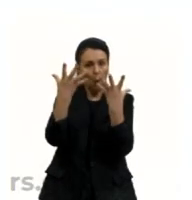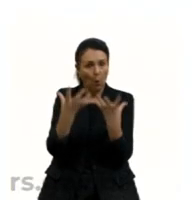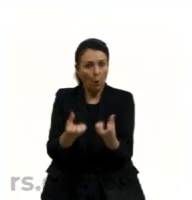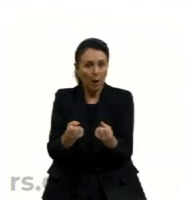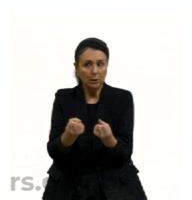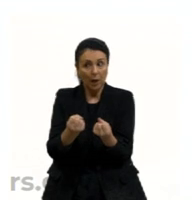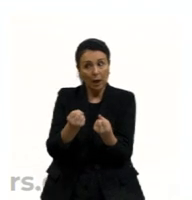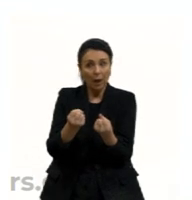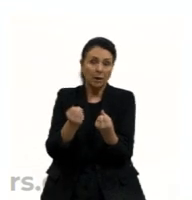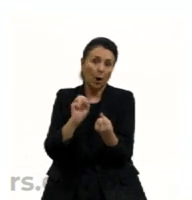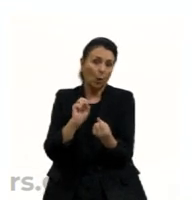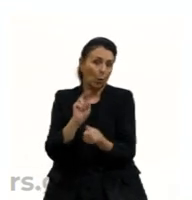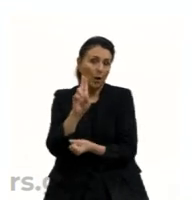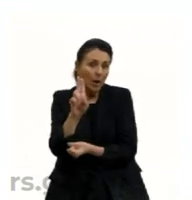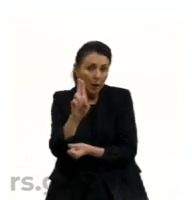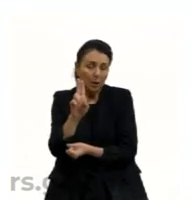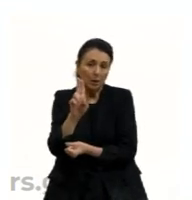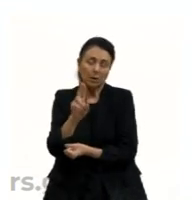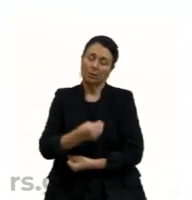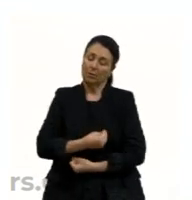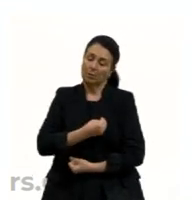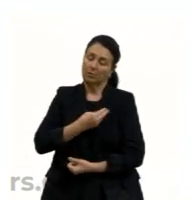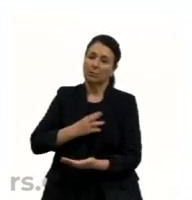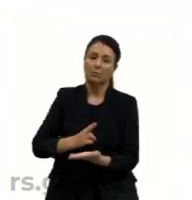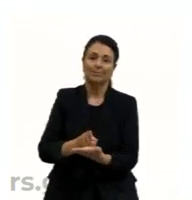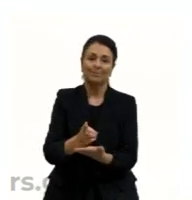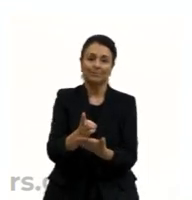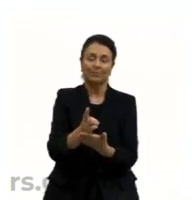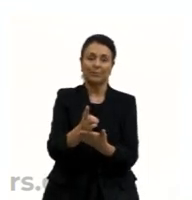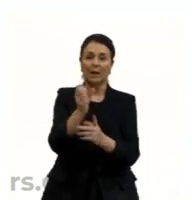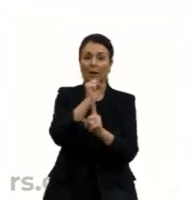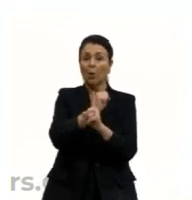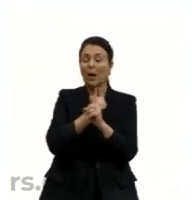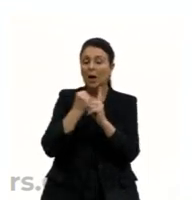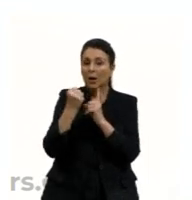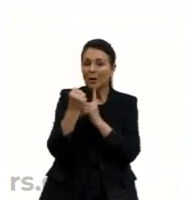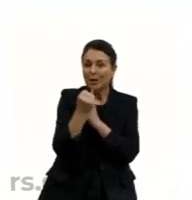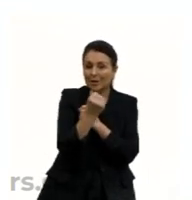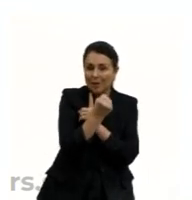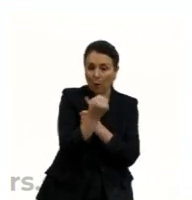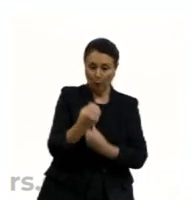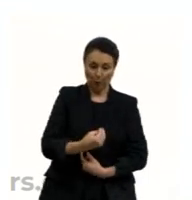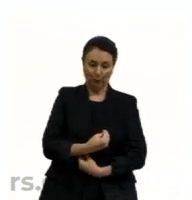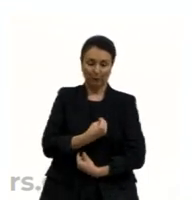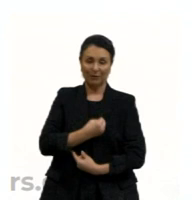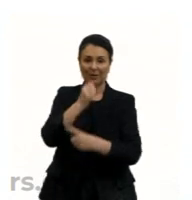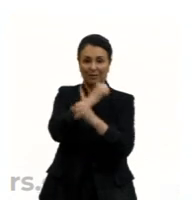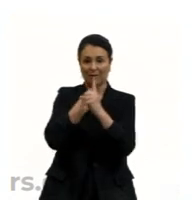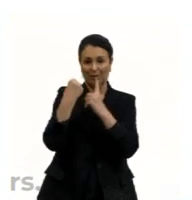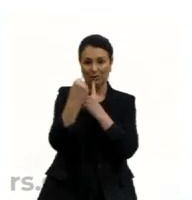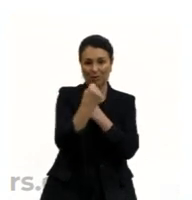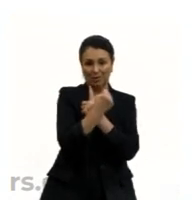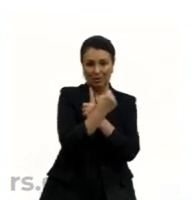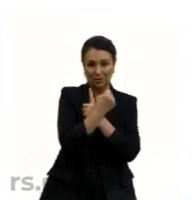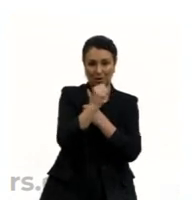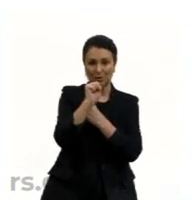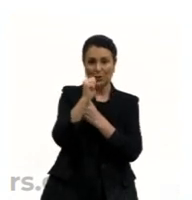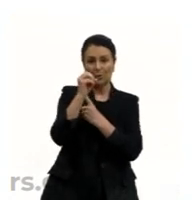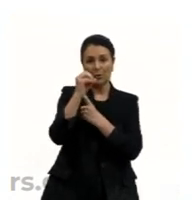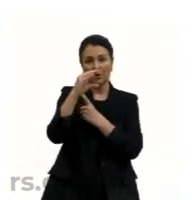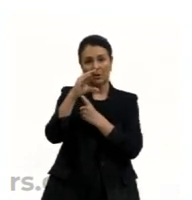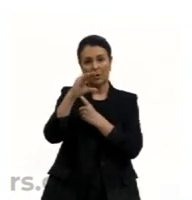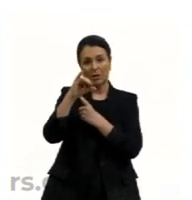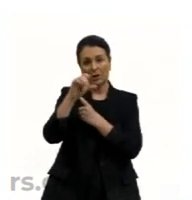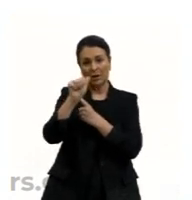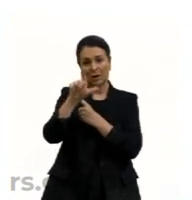seguindo no trem da vida. Então a socialização é uma forma de aceitar esses